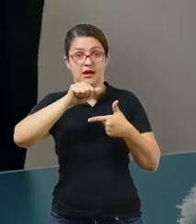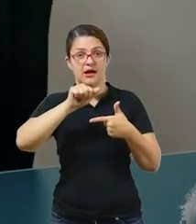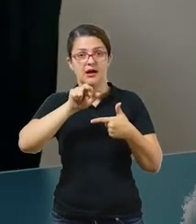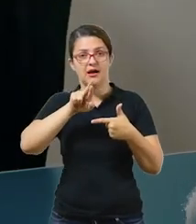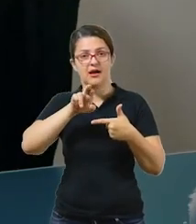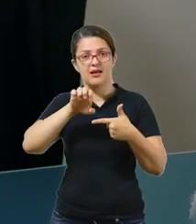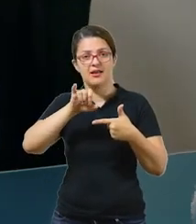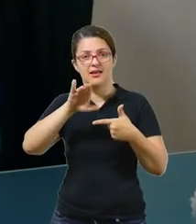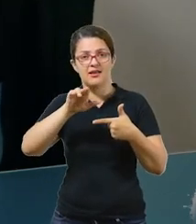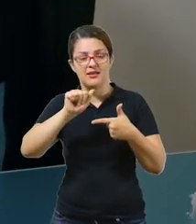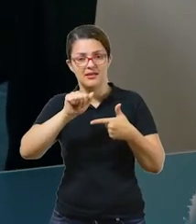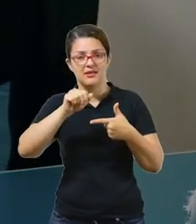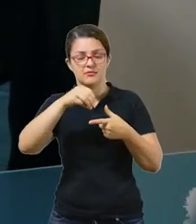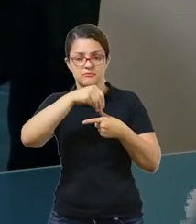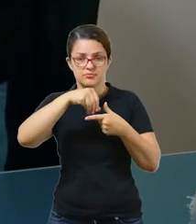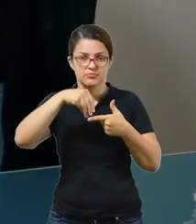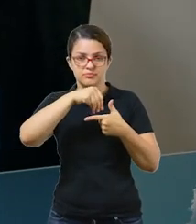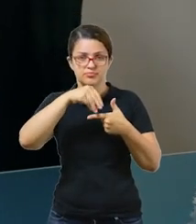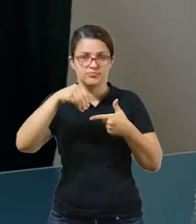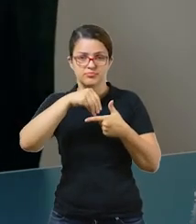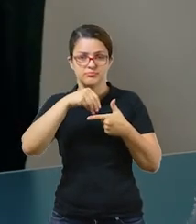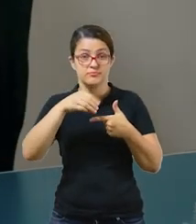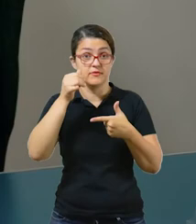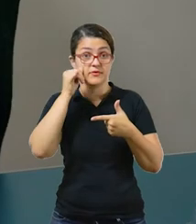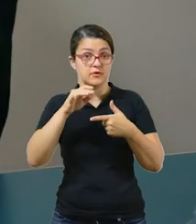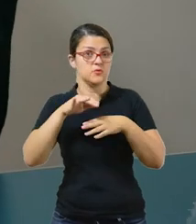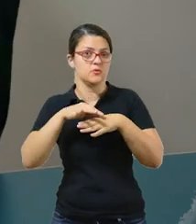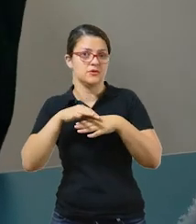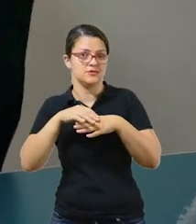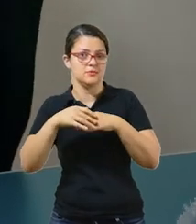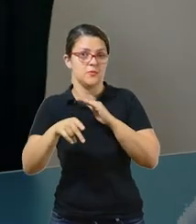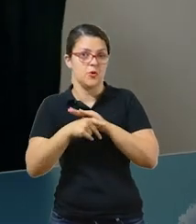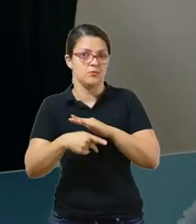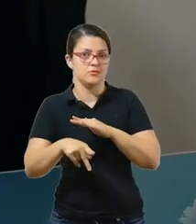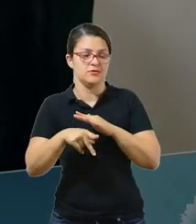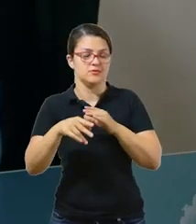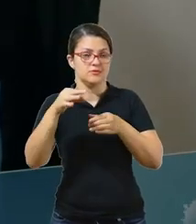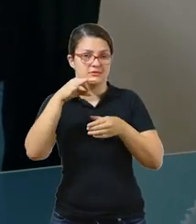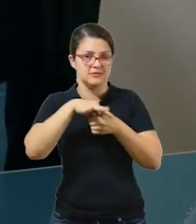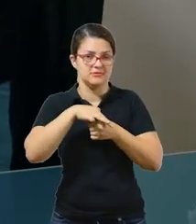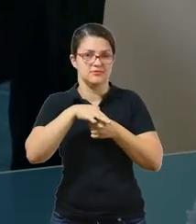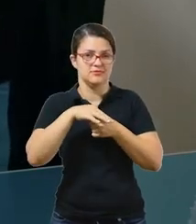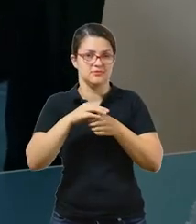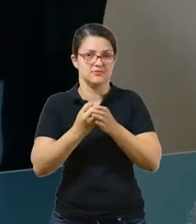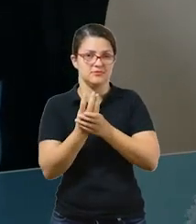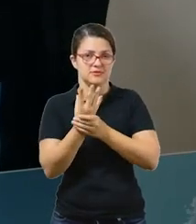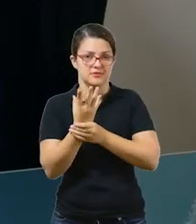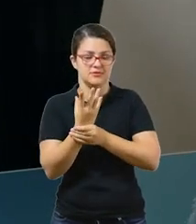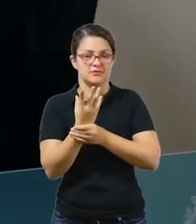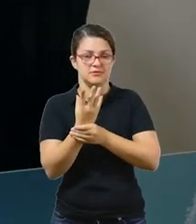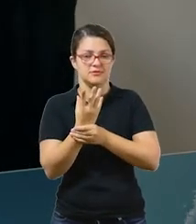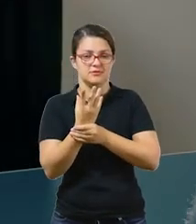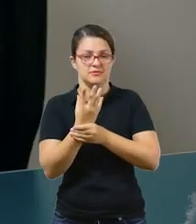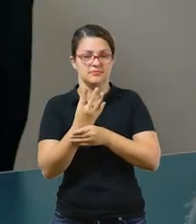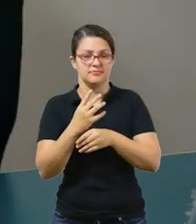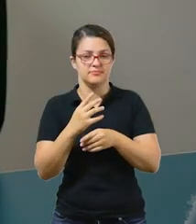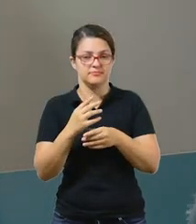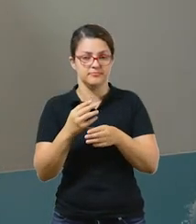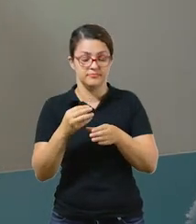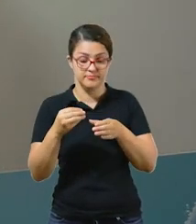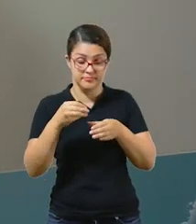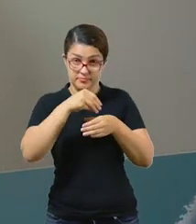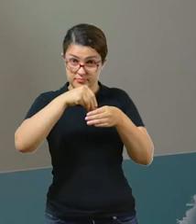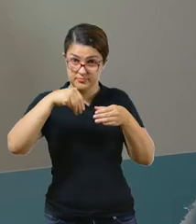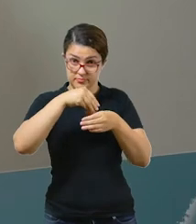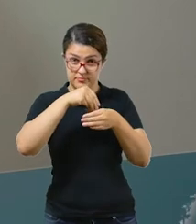escoamento e previne possíveis doenças nas raízes das plantas. O terceiro passo, você vai colocar uma camada de terra